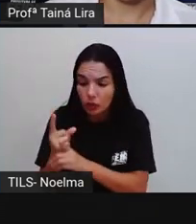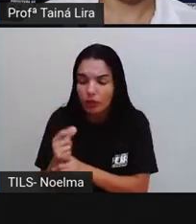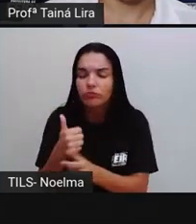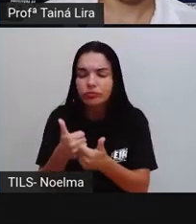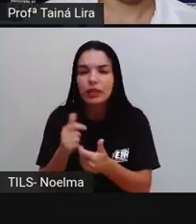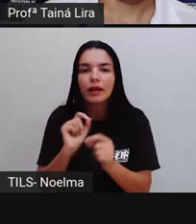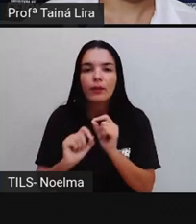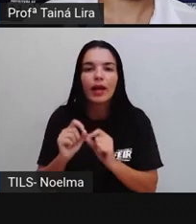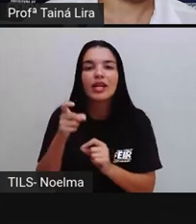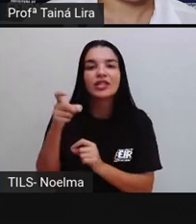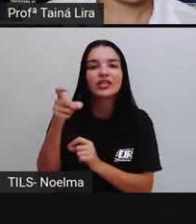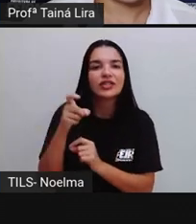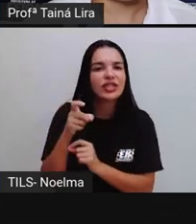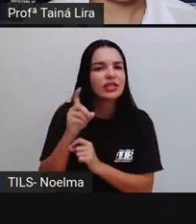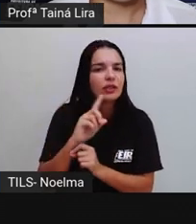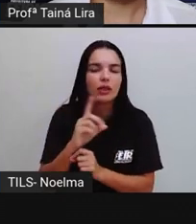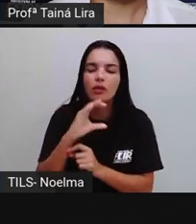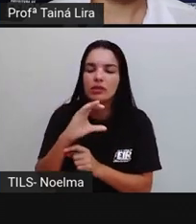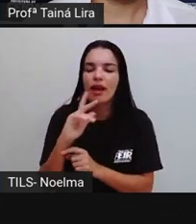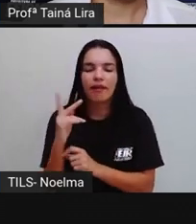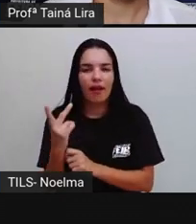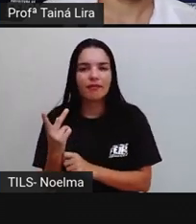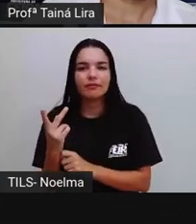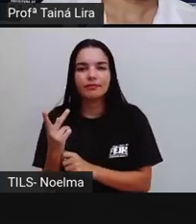texto, Mas é com CH,